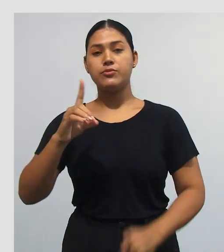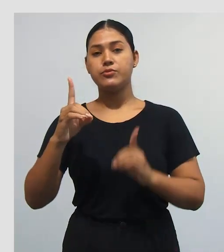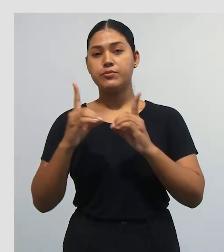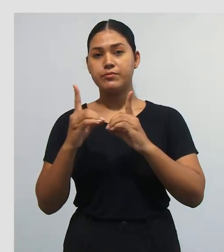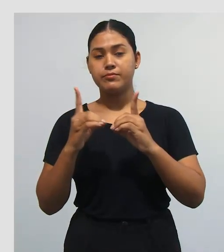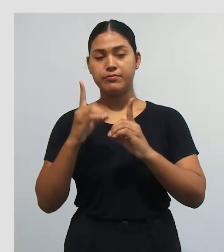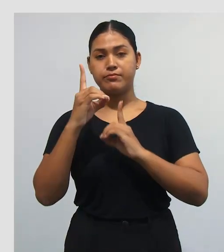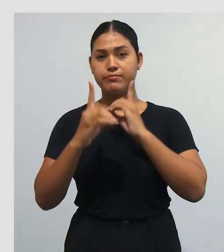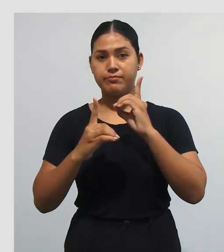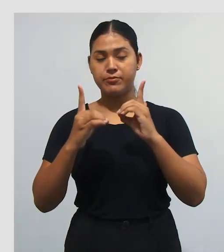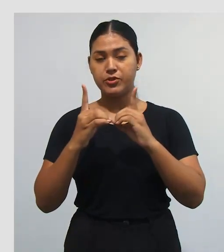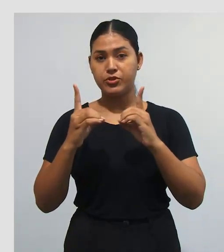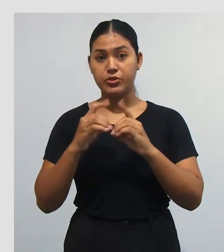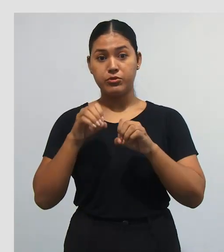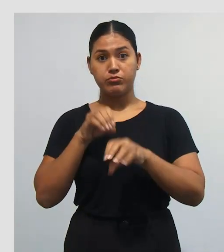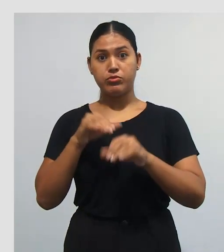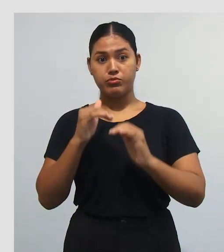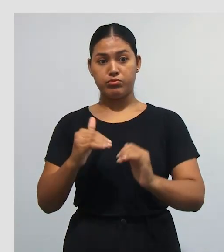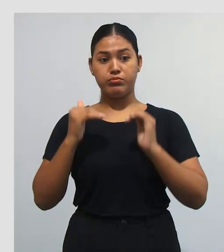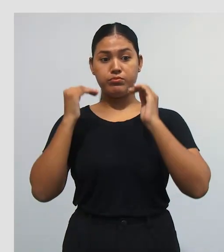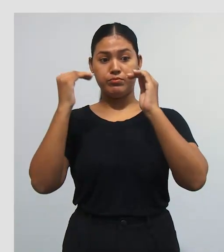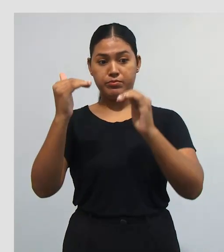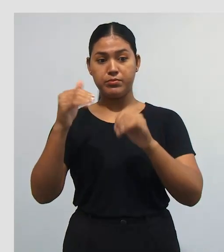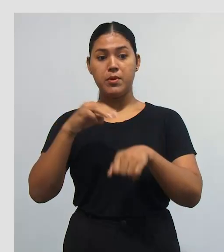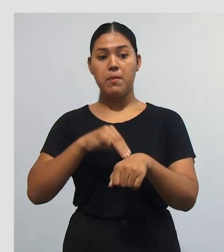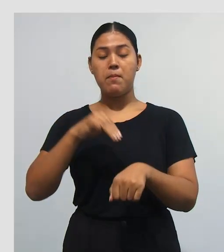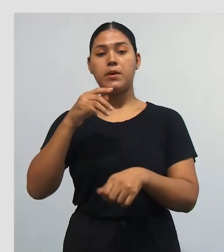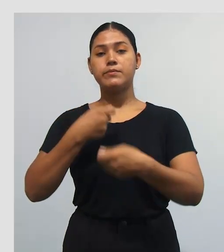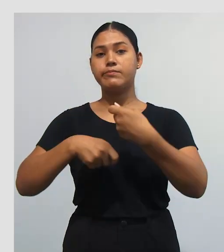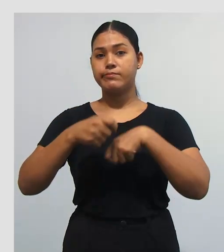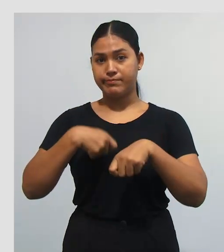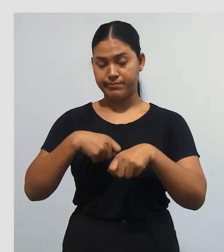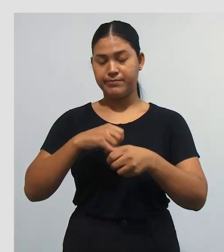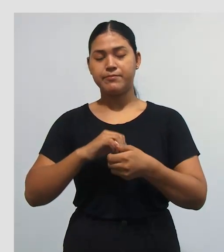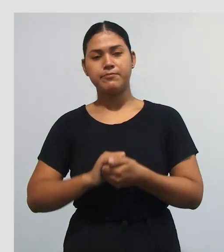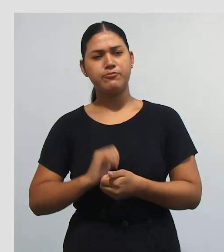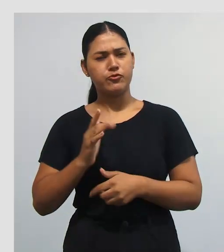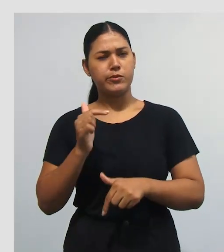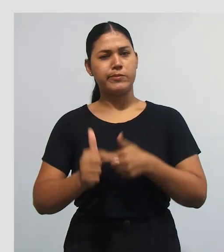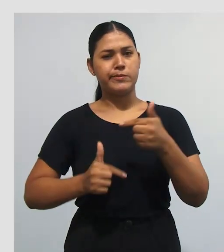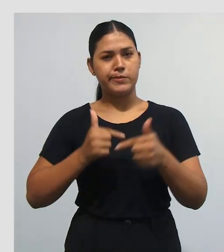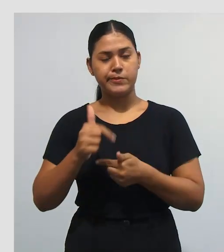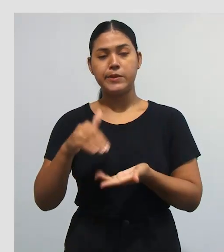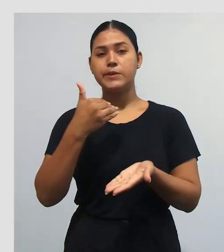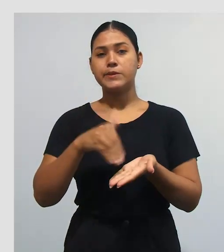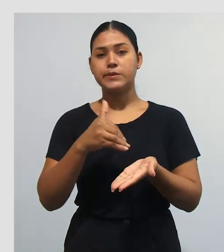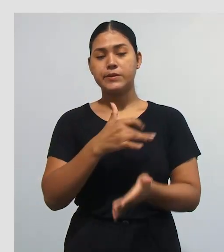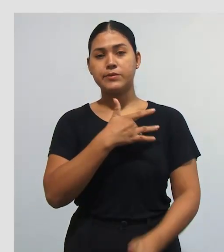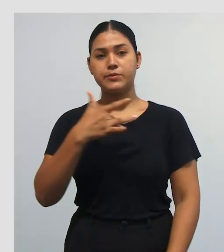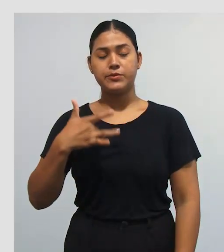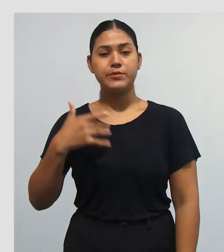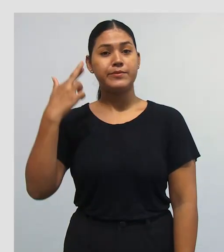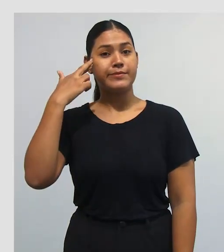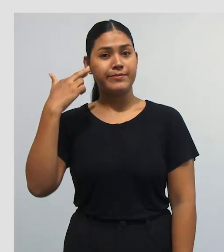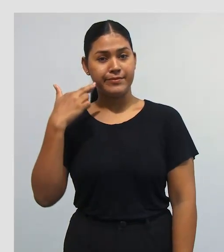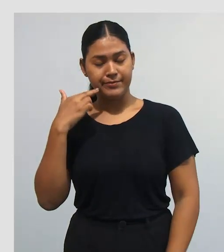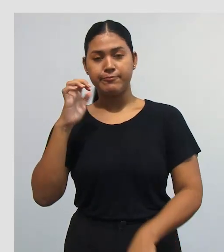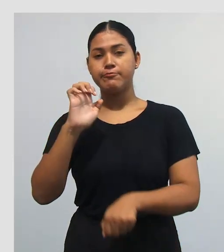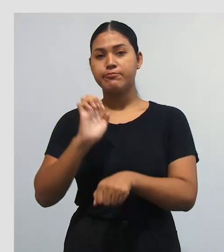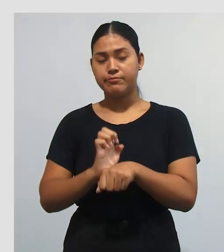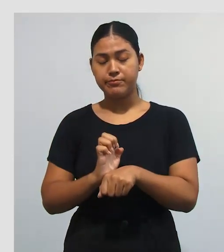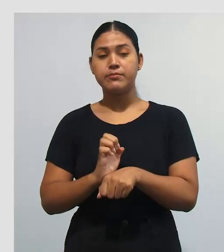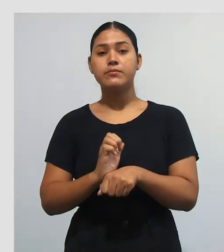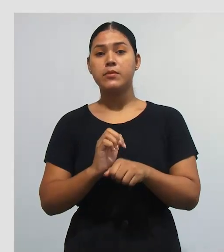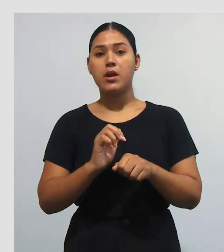e mestre em Administração desde 2016. Atuei como economista na Secretaria de Saúde do Estado de Rondônia,